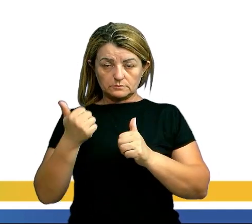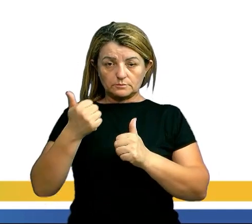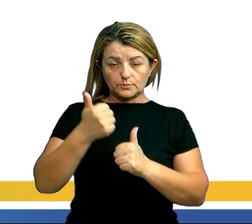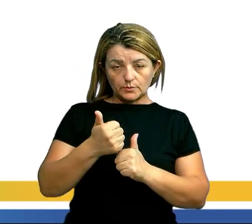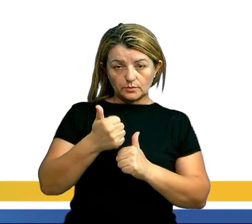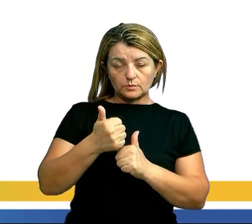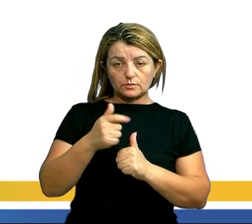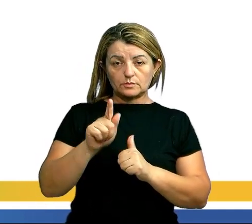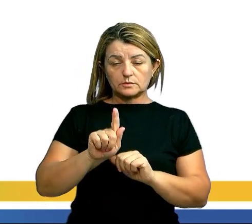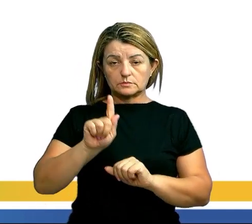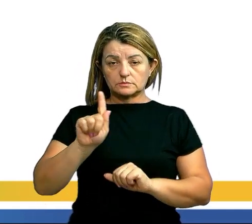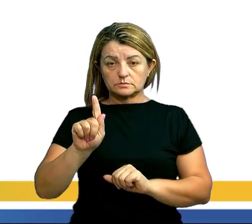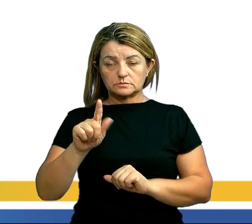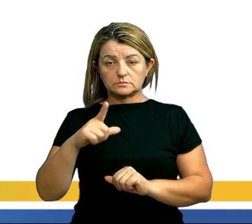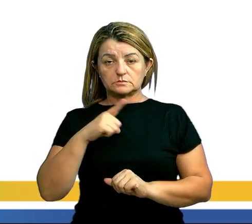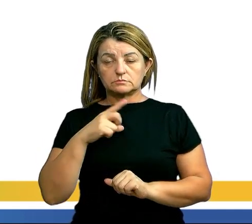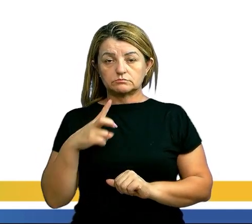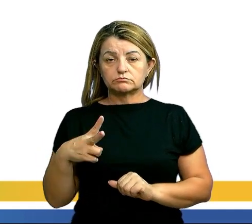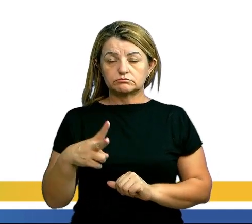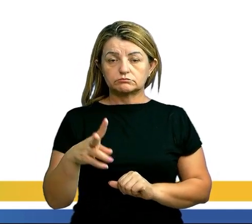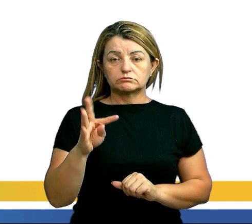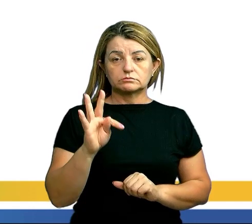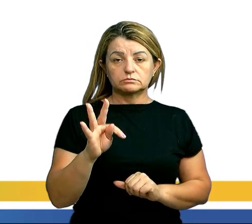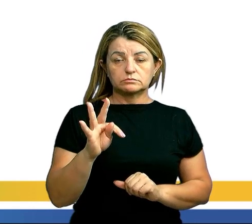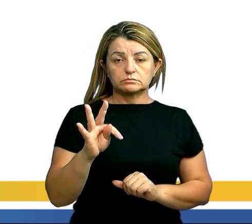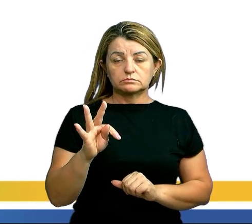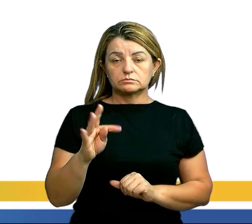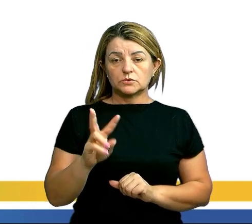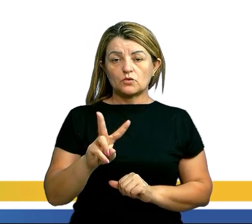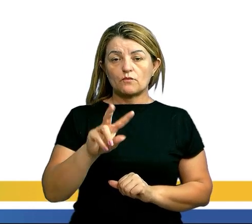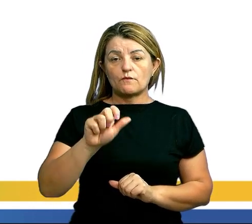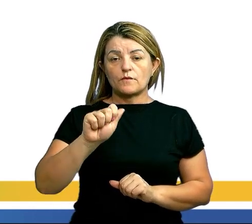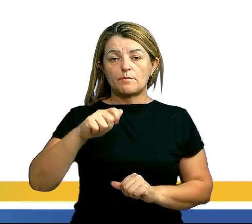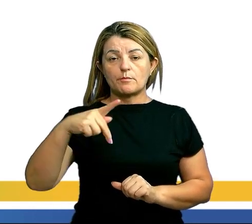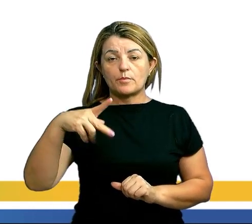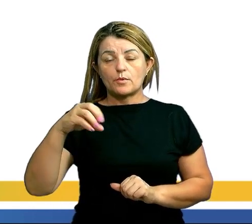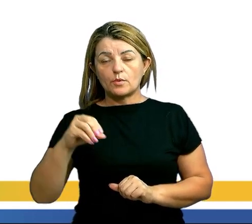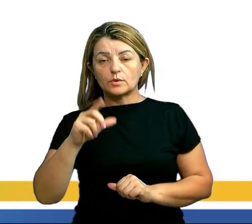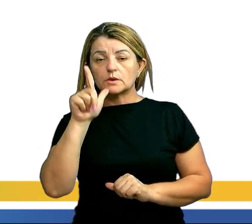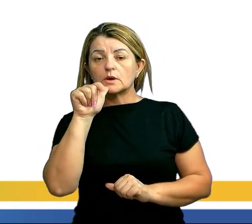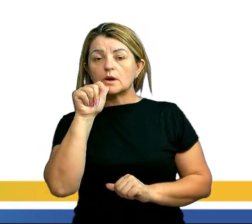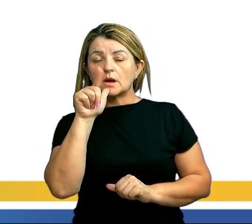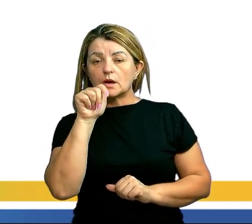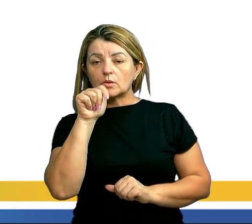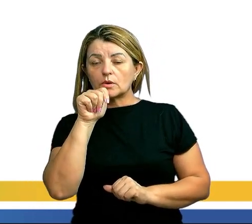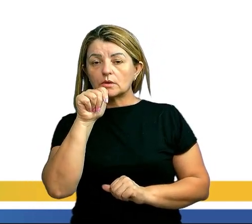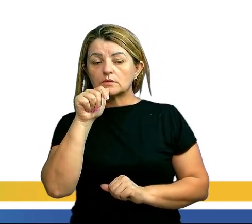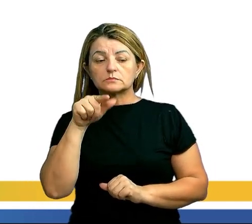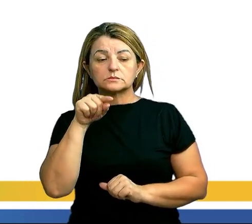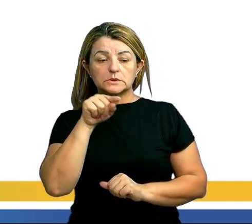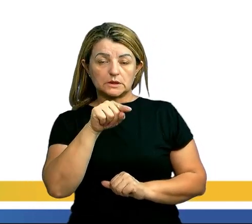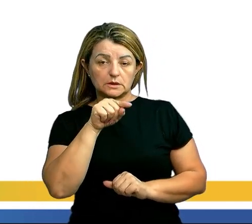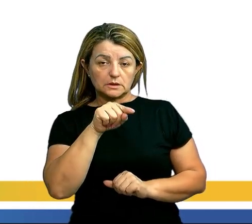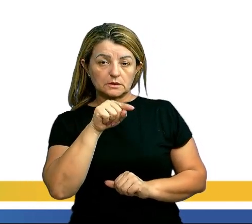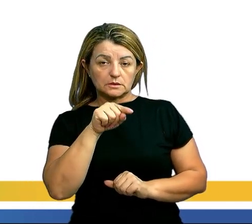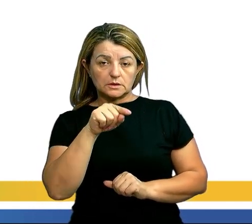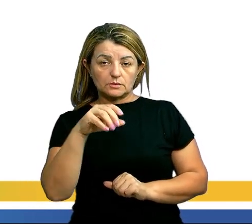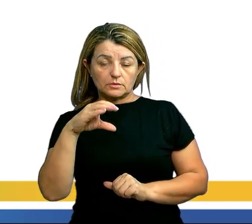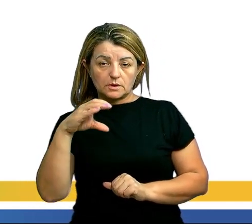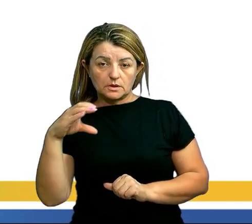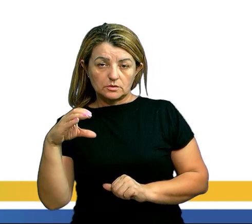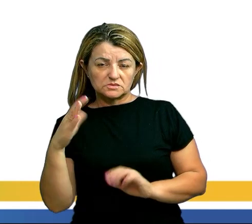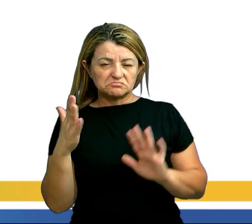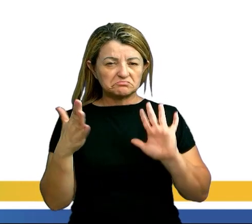e temos a constante T de vaporização da água que é de 100 graus Celsius e também temos que uma caloria eles vão dar